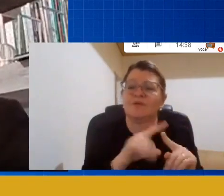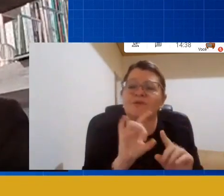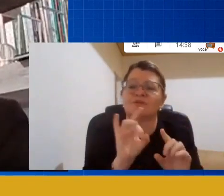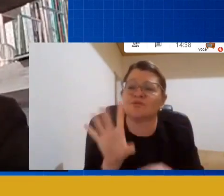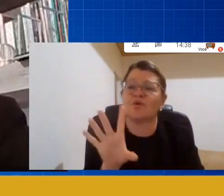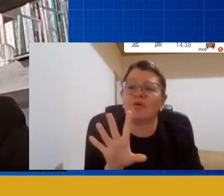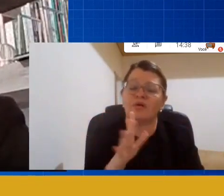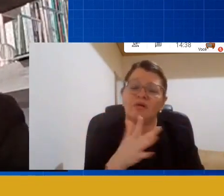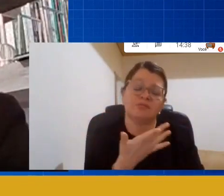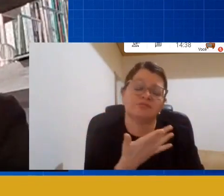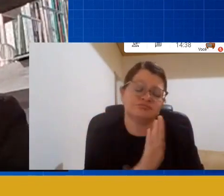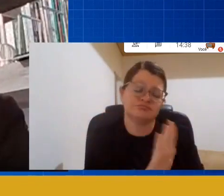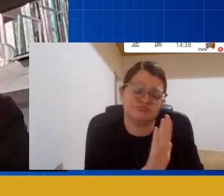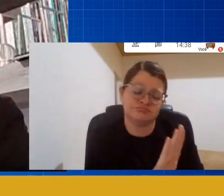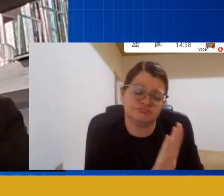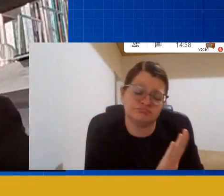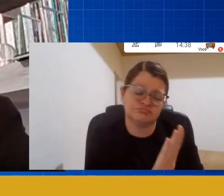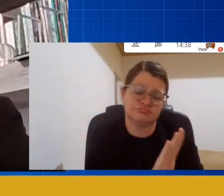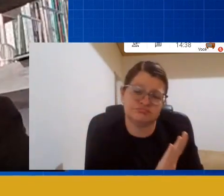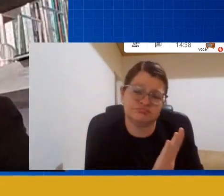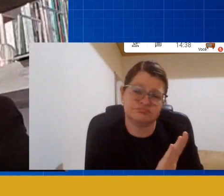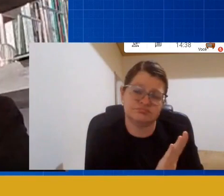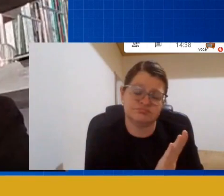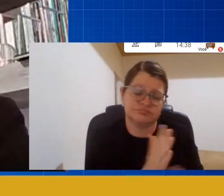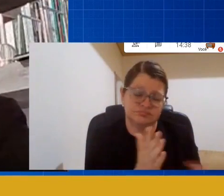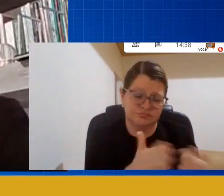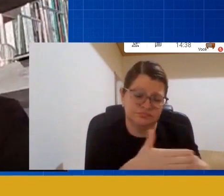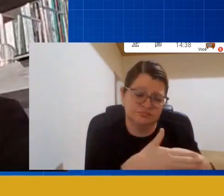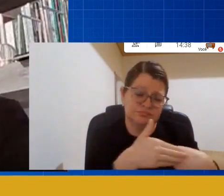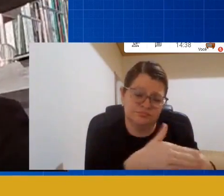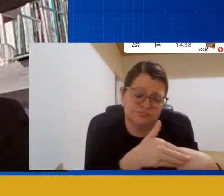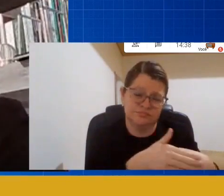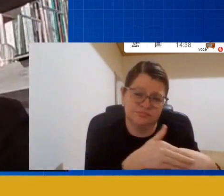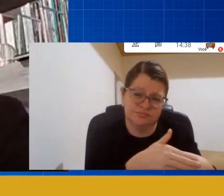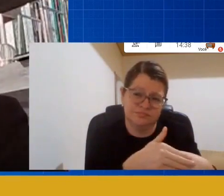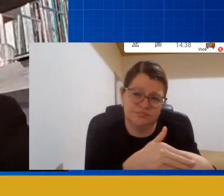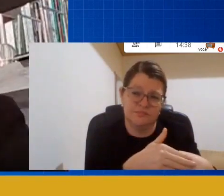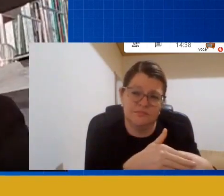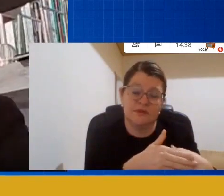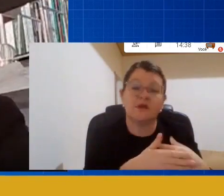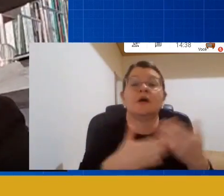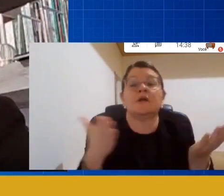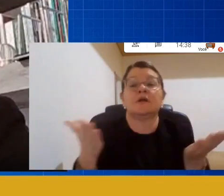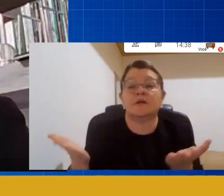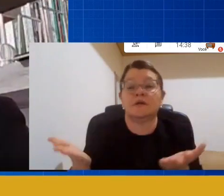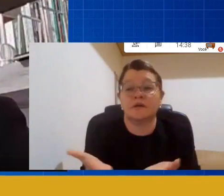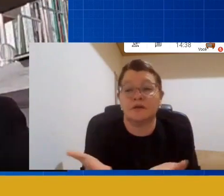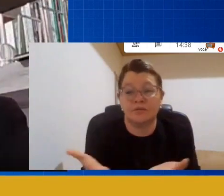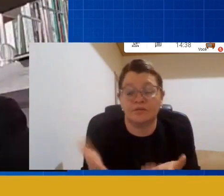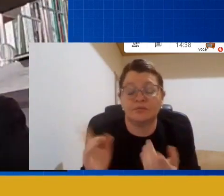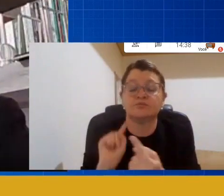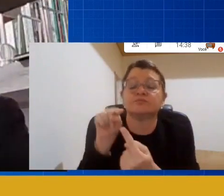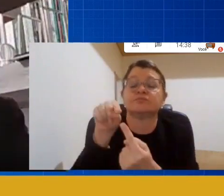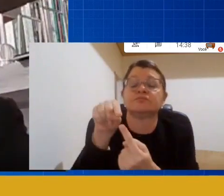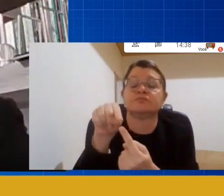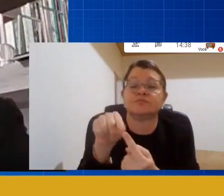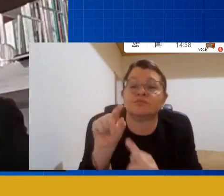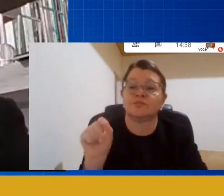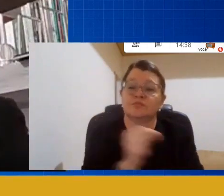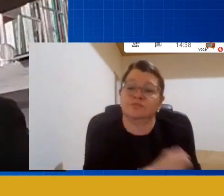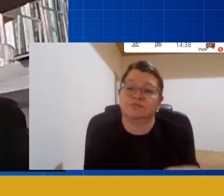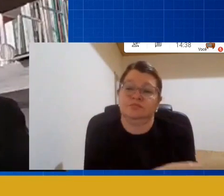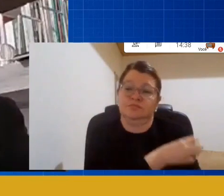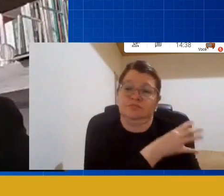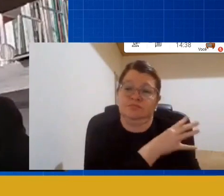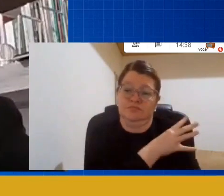que é o que é o problema mais grave no Brasil hoje uma perspectiva escolarizante o mais grave no